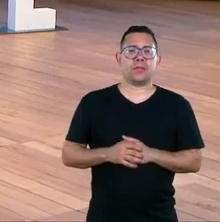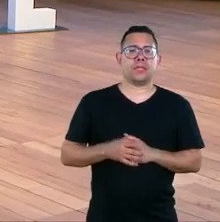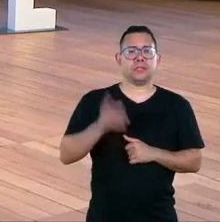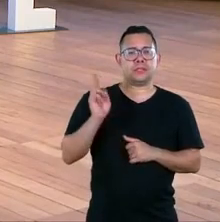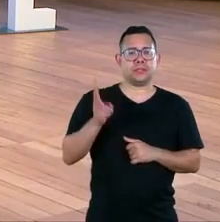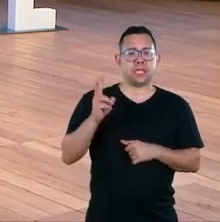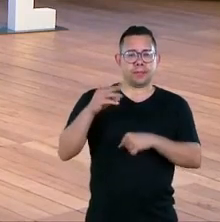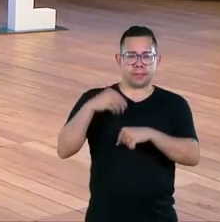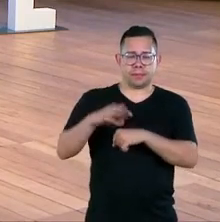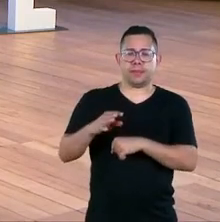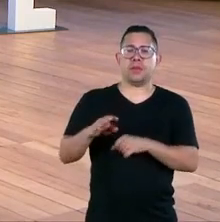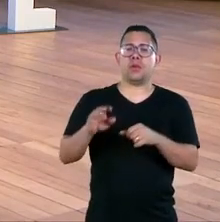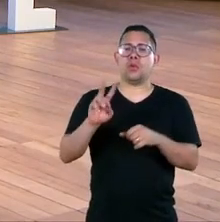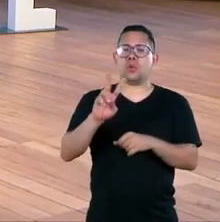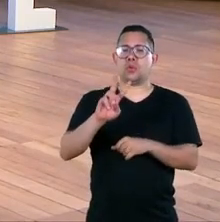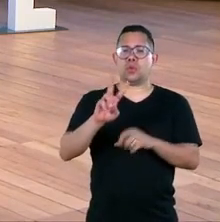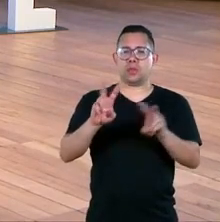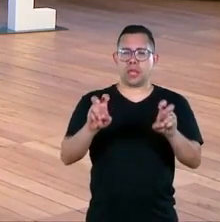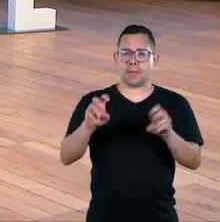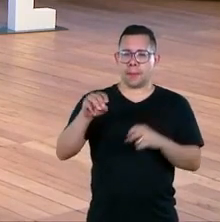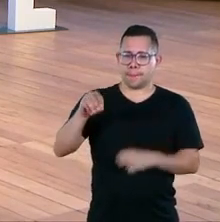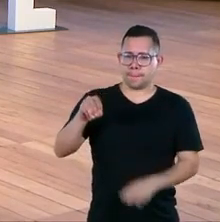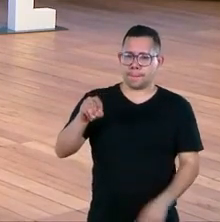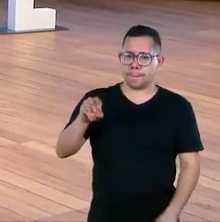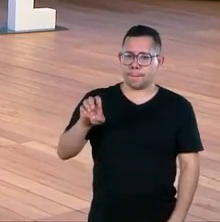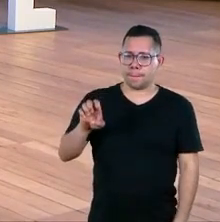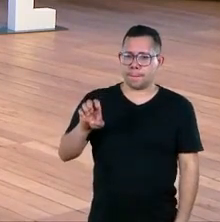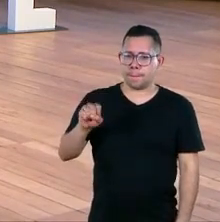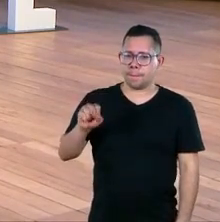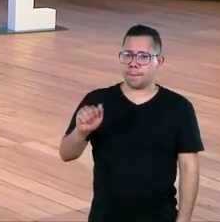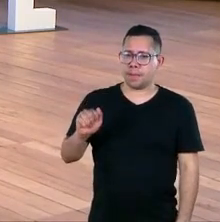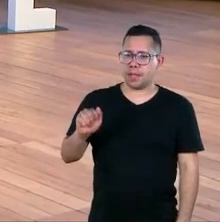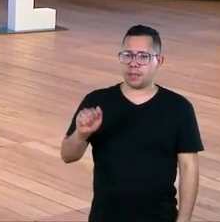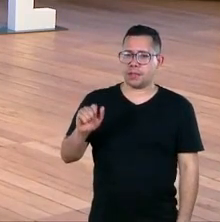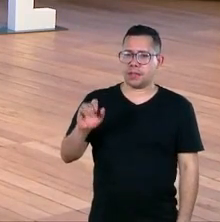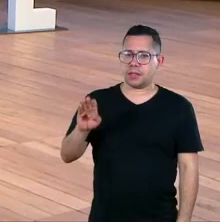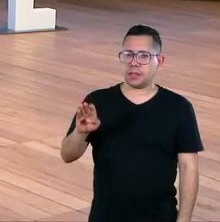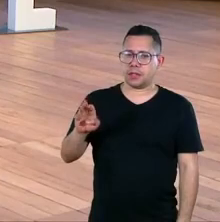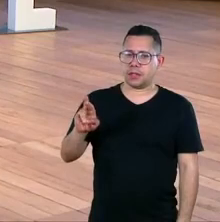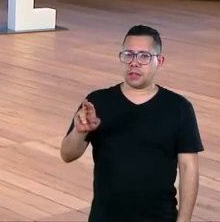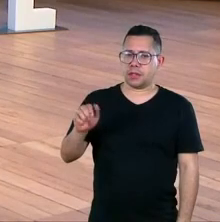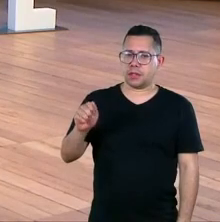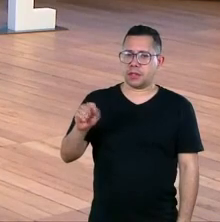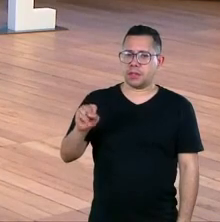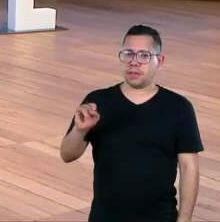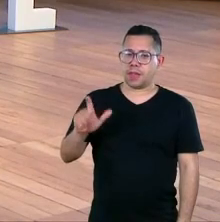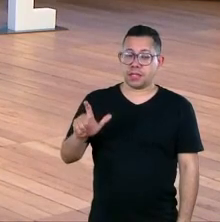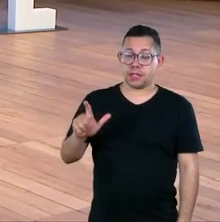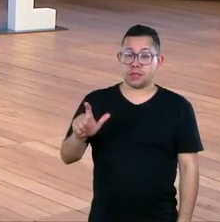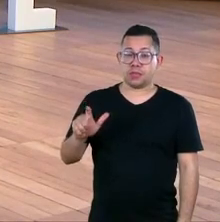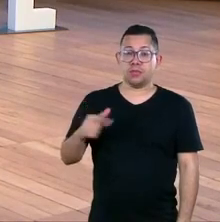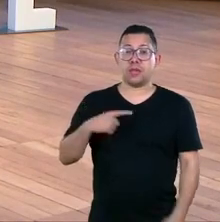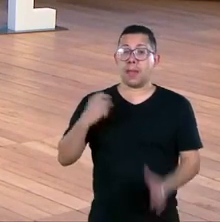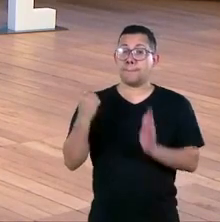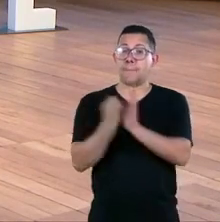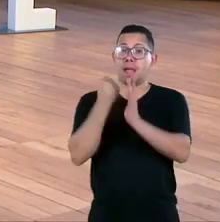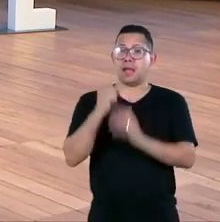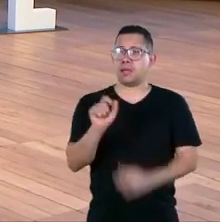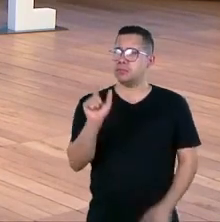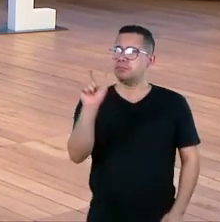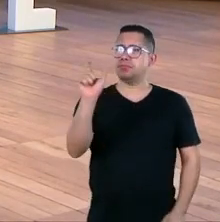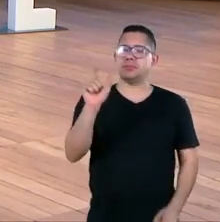a mesa Brasil falava ó o que é aquela logo ali o que será e né foi se movimentando os artistas